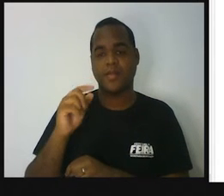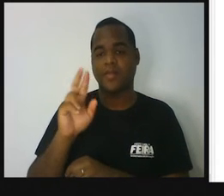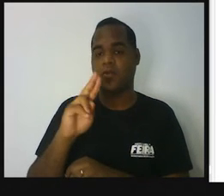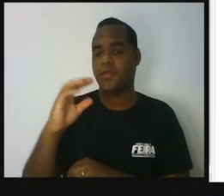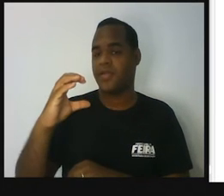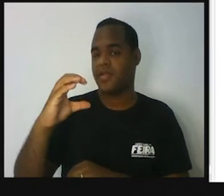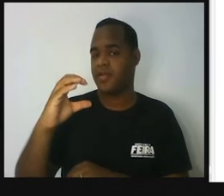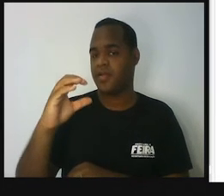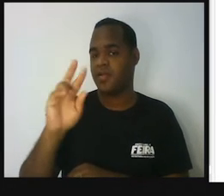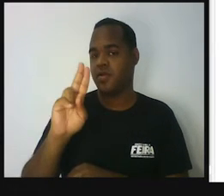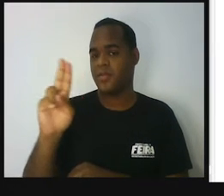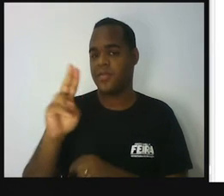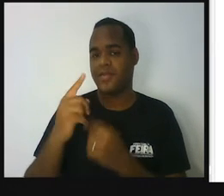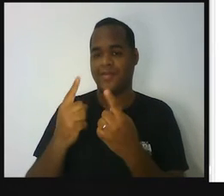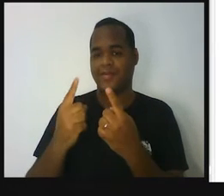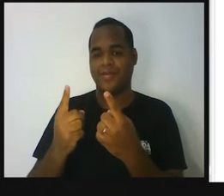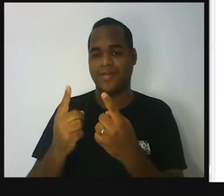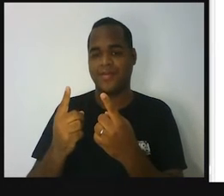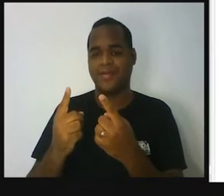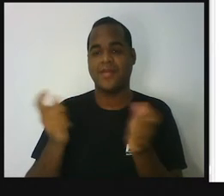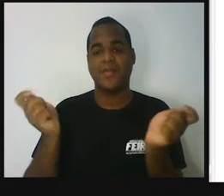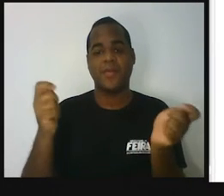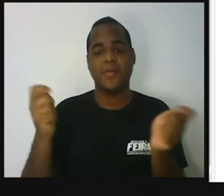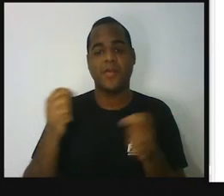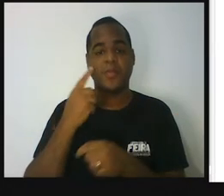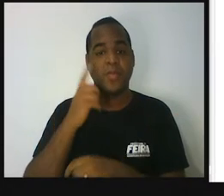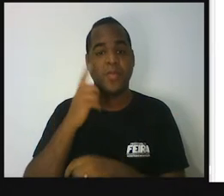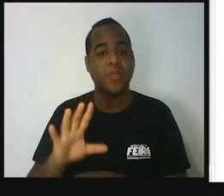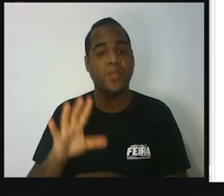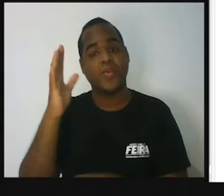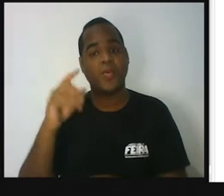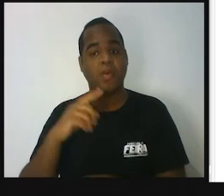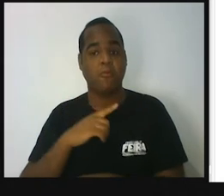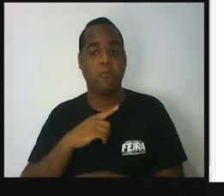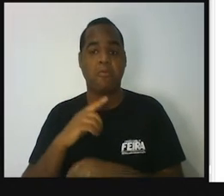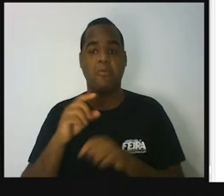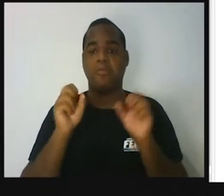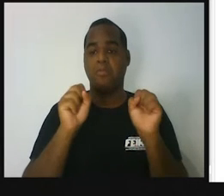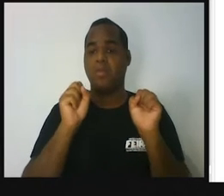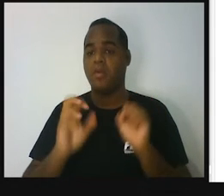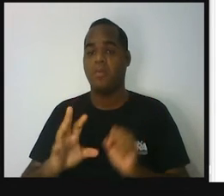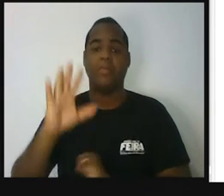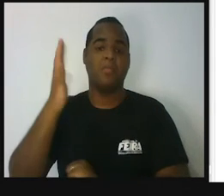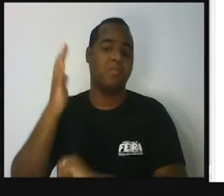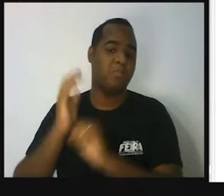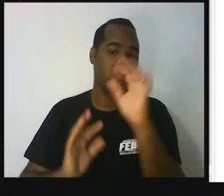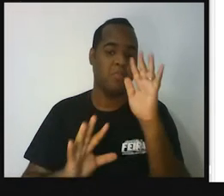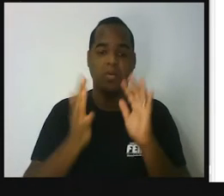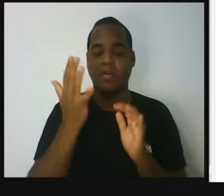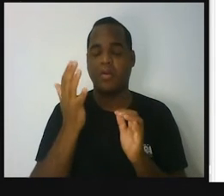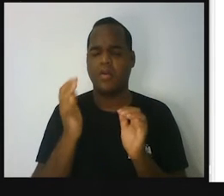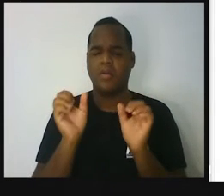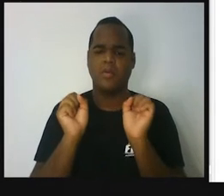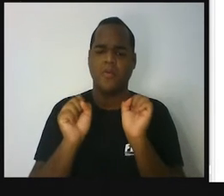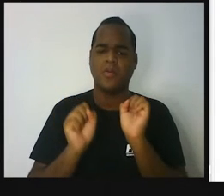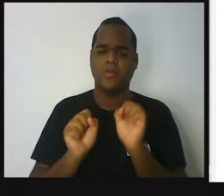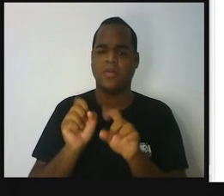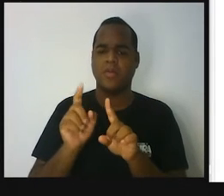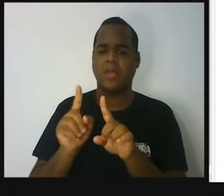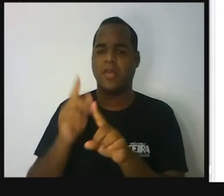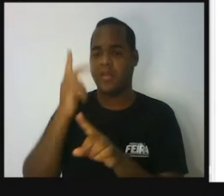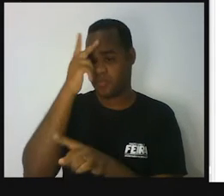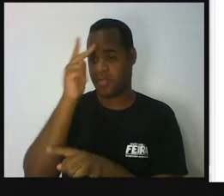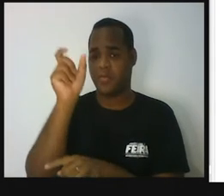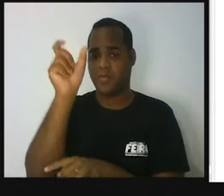qual a chance de um determinado fato ou evento acontecer, qual a chance de uma pessoa